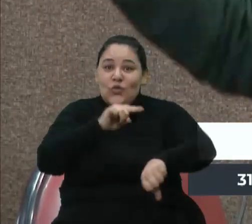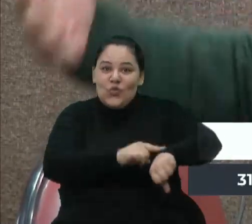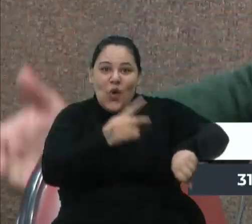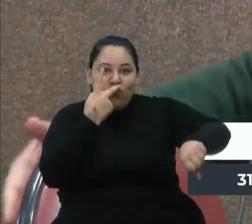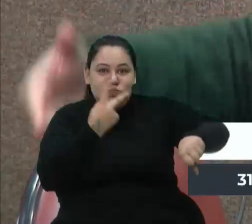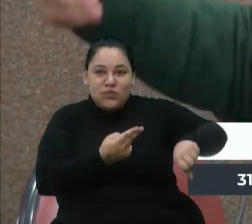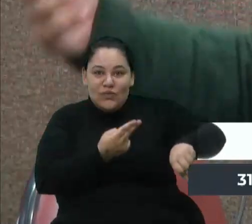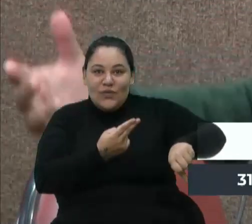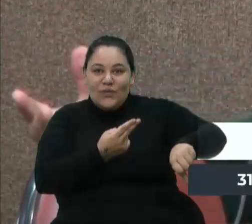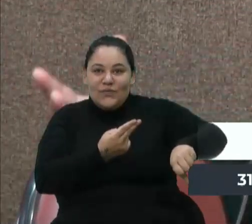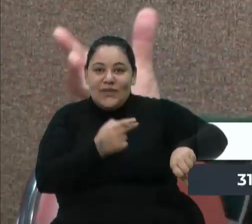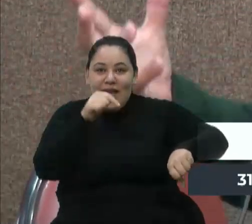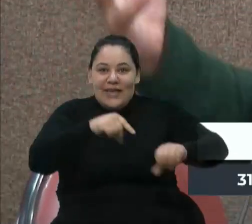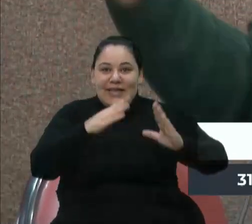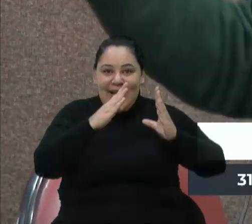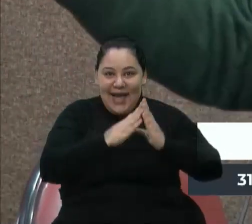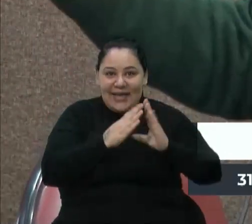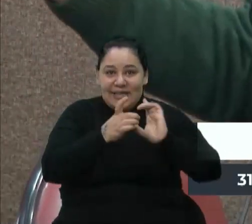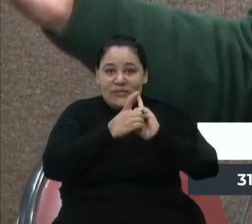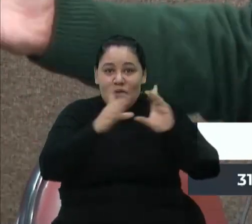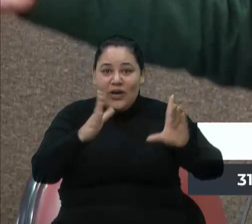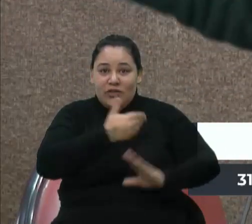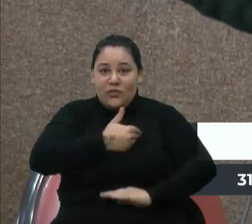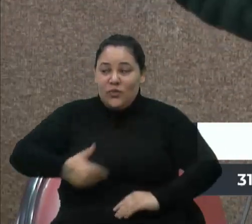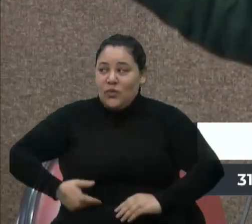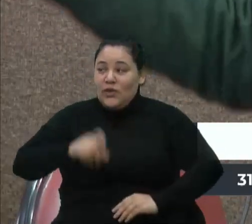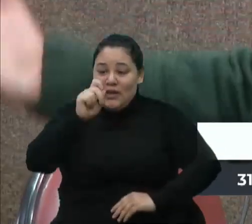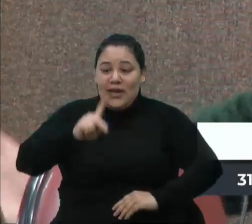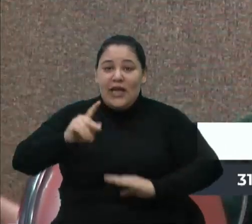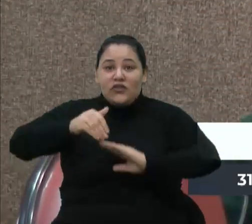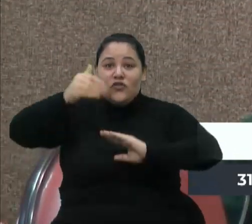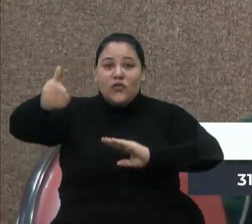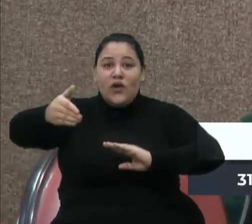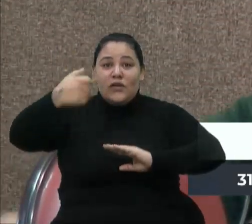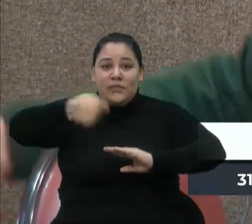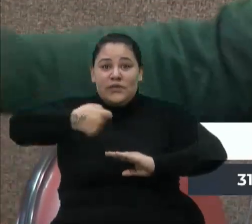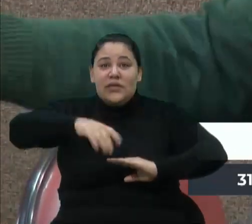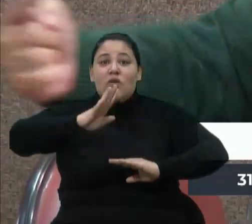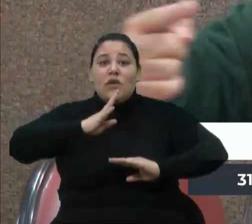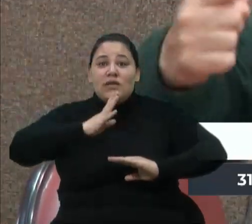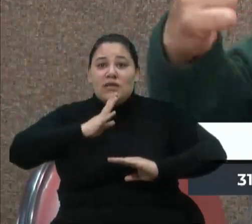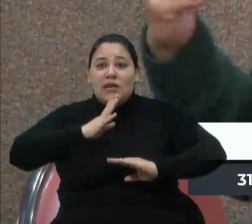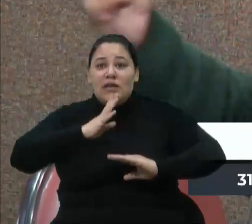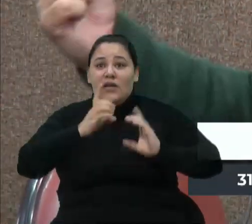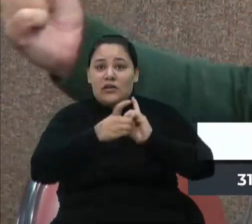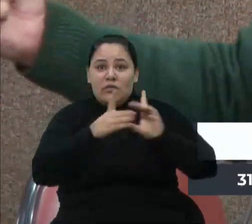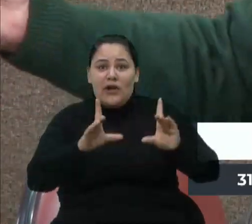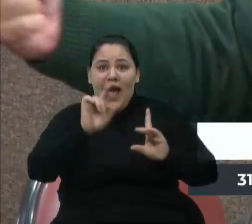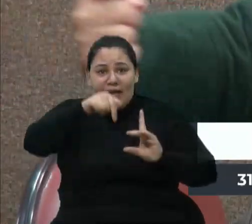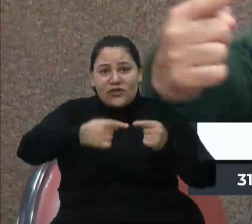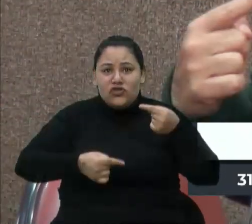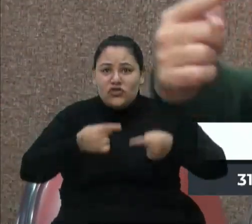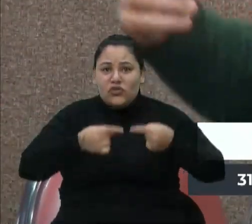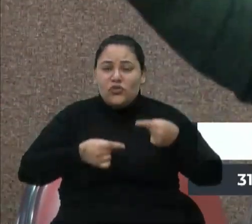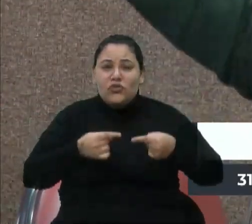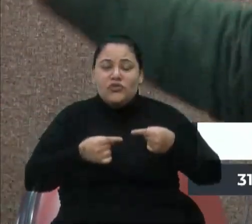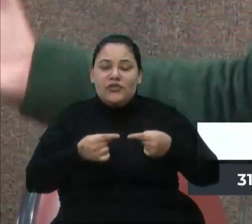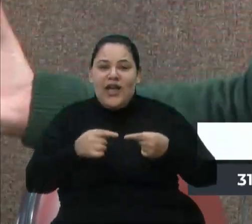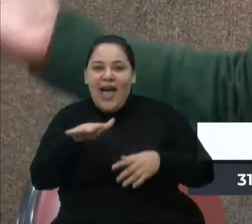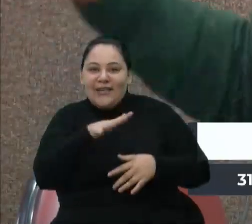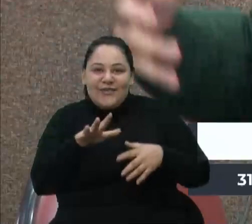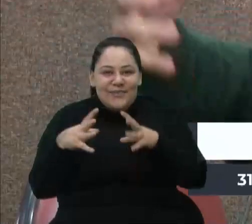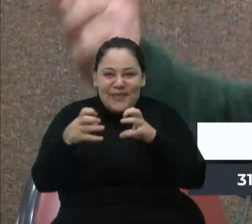Essa casa é democrática e pública. Então, quem é de fora deveria conhecer a democracia dessa casa. Aqui a gente discute, às vezes se altera,